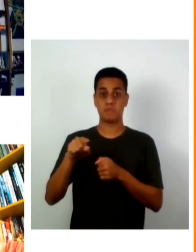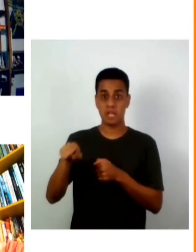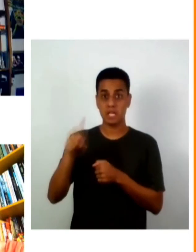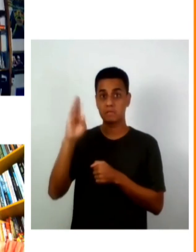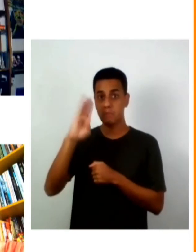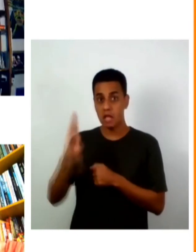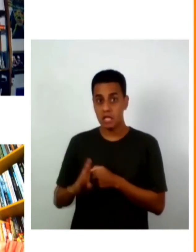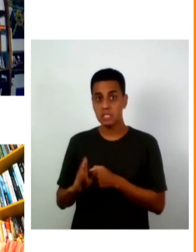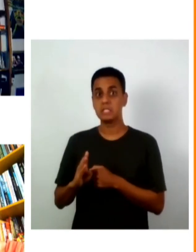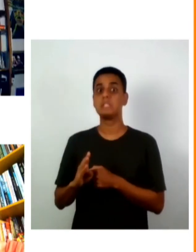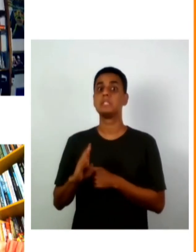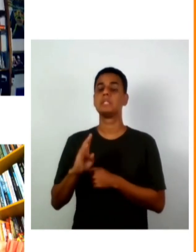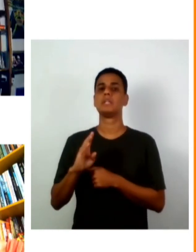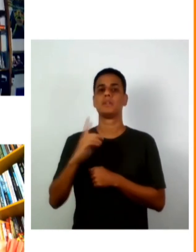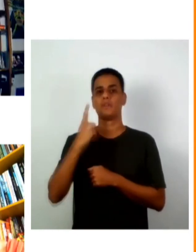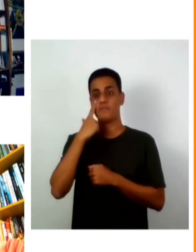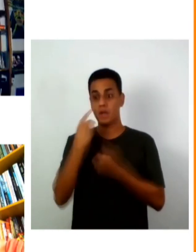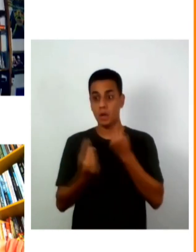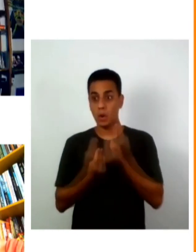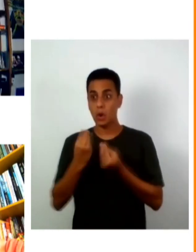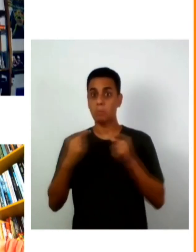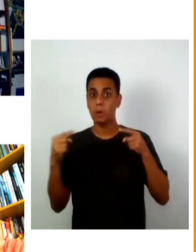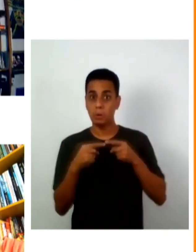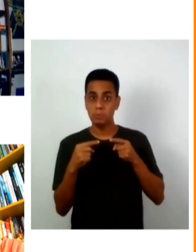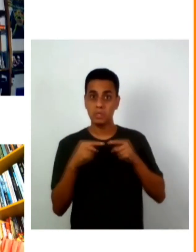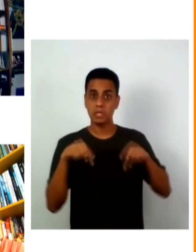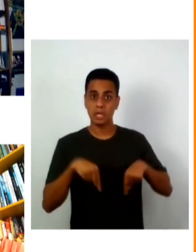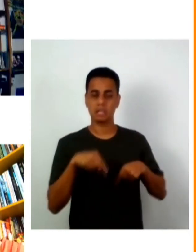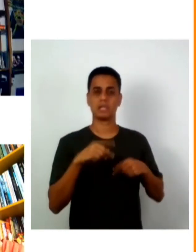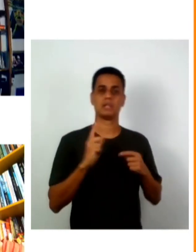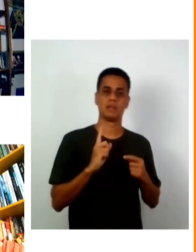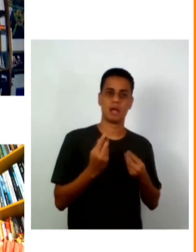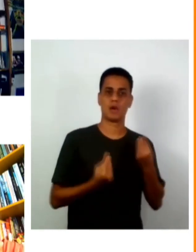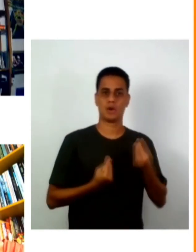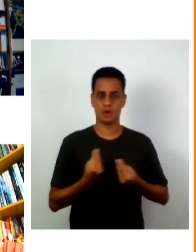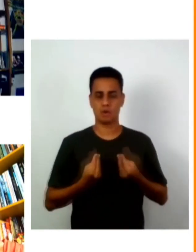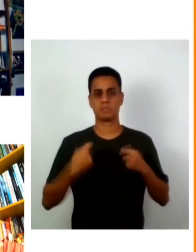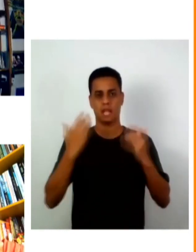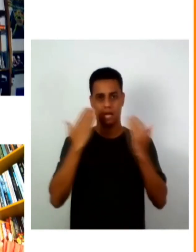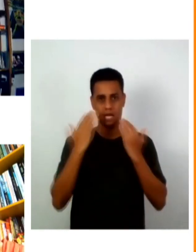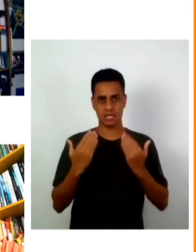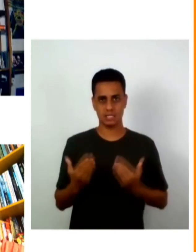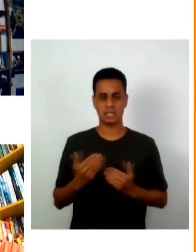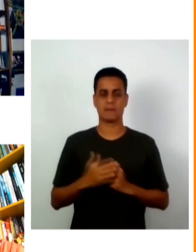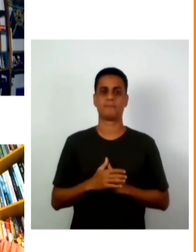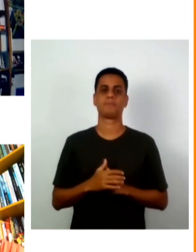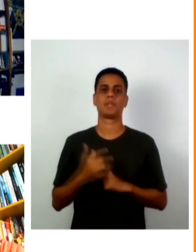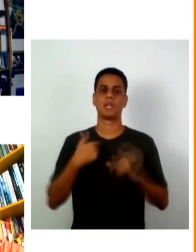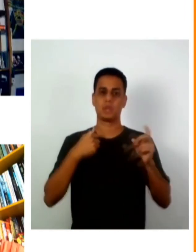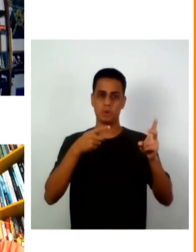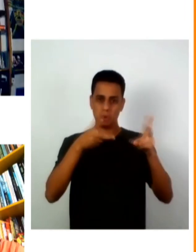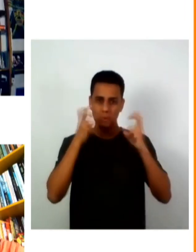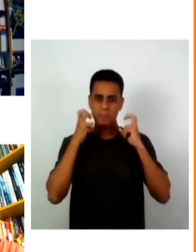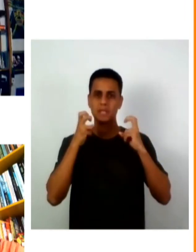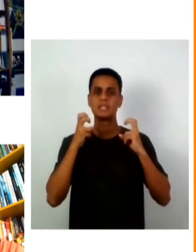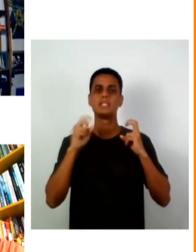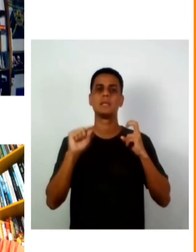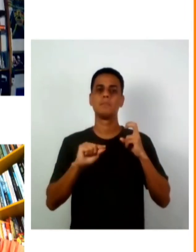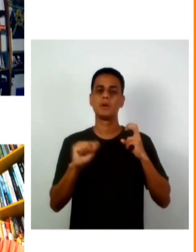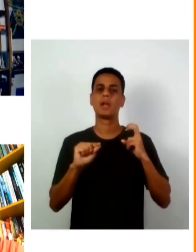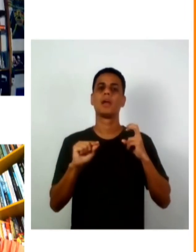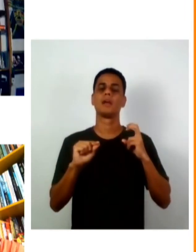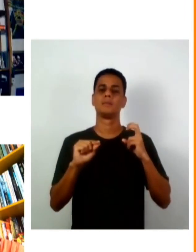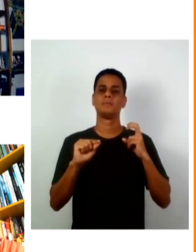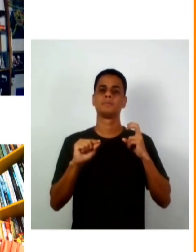ver um pouquinho o que aconteceu no Brasil e ver se isso aplicaria a nós a percepção que eu tenho é muito mais do que isso